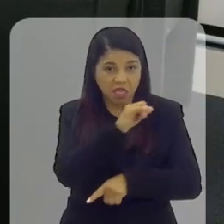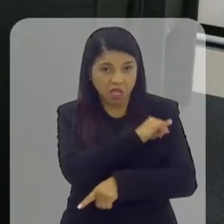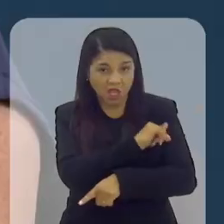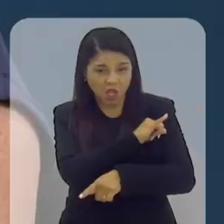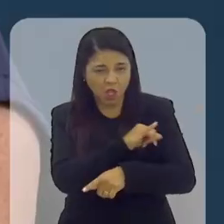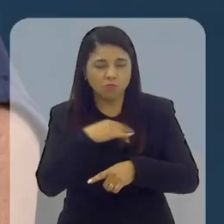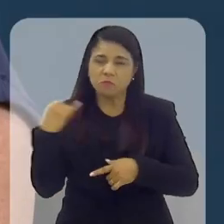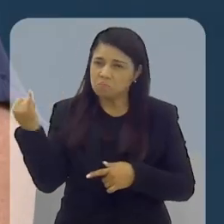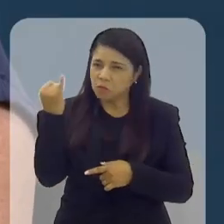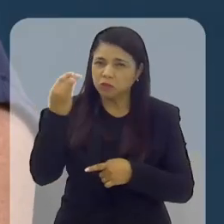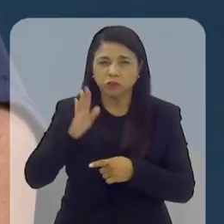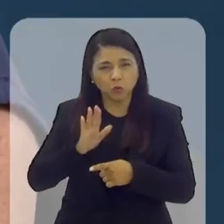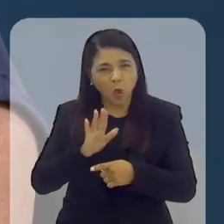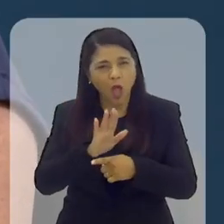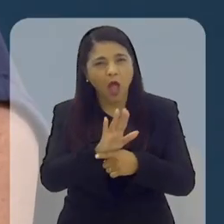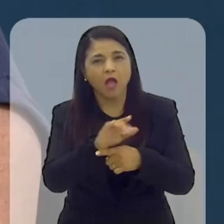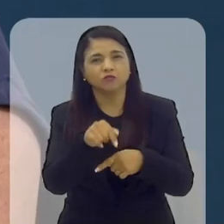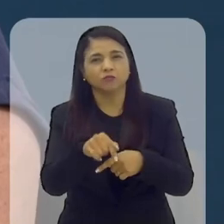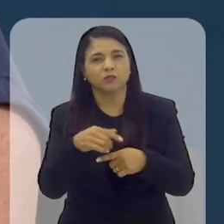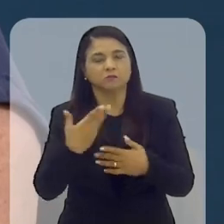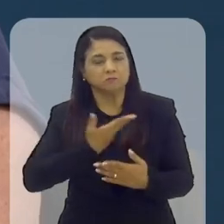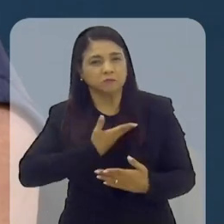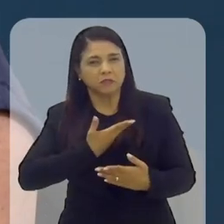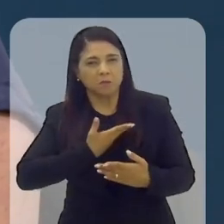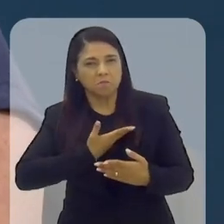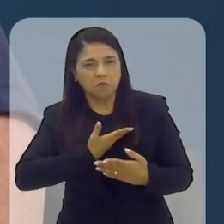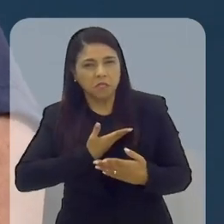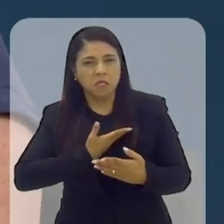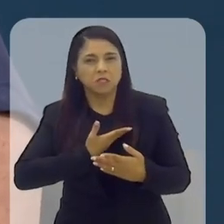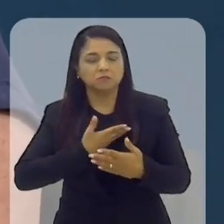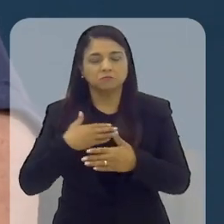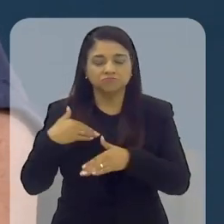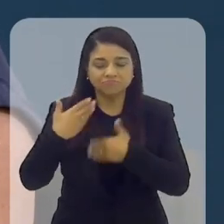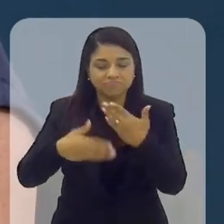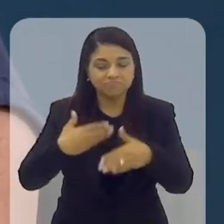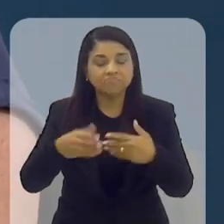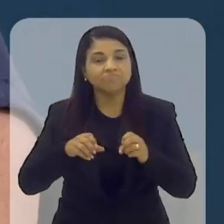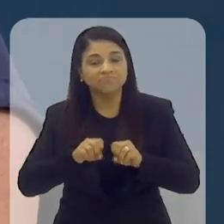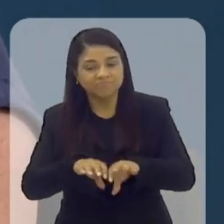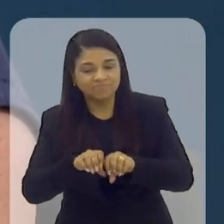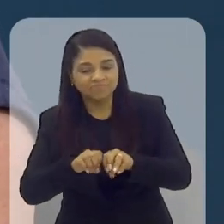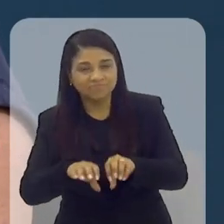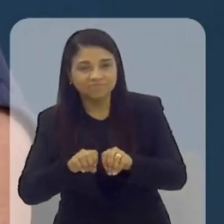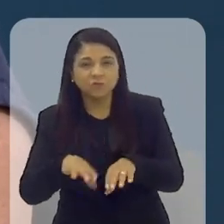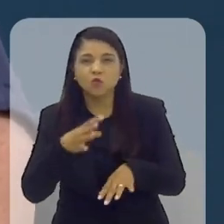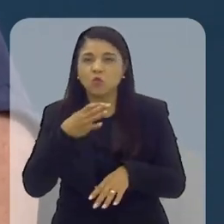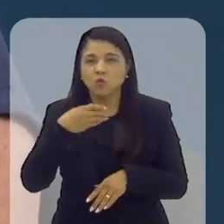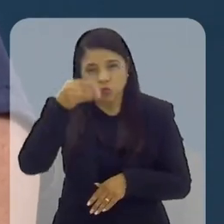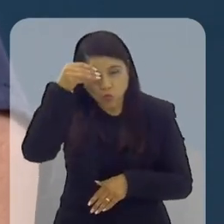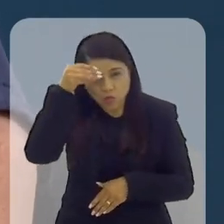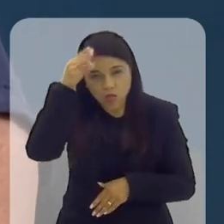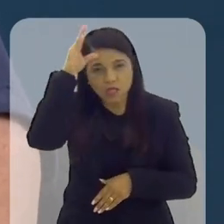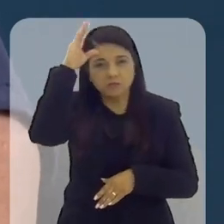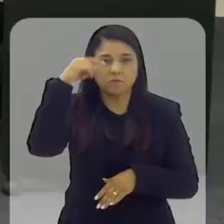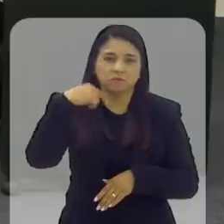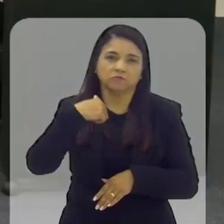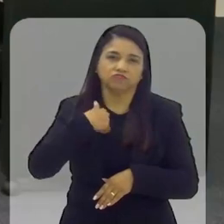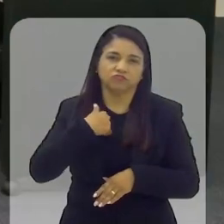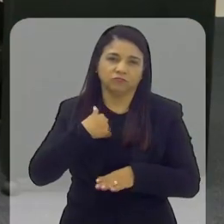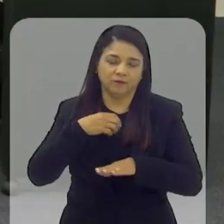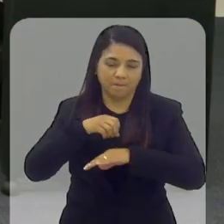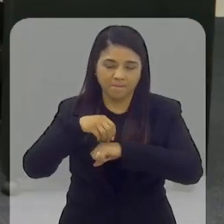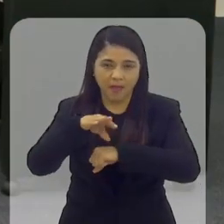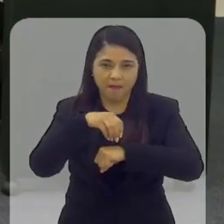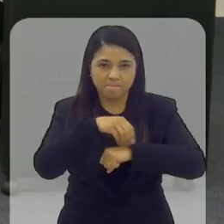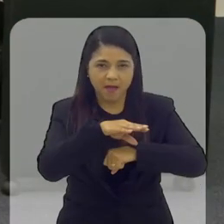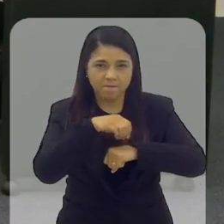mim, ajudar os colegas, os colegas a passar um pouco do processo legislativo, um pouco do conhecimento que eu